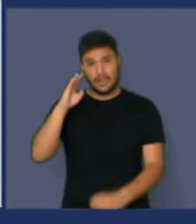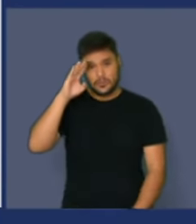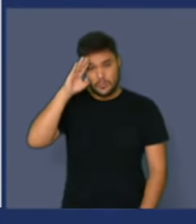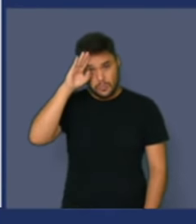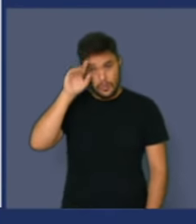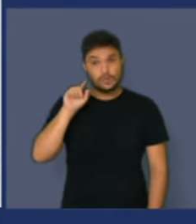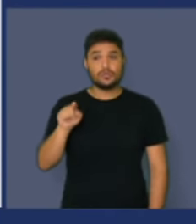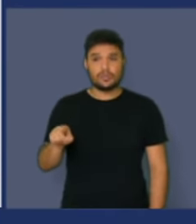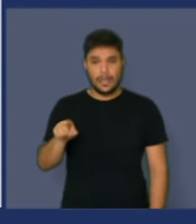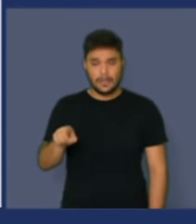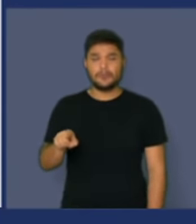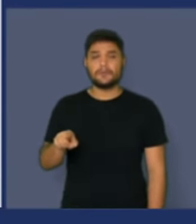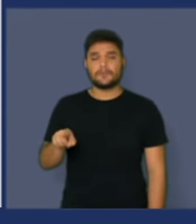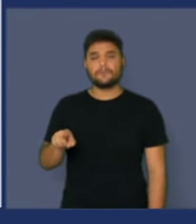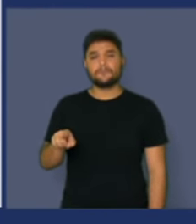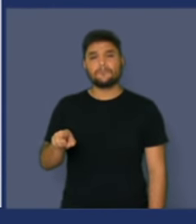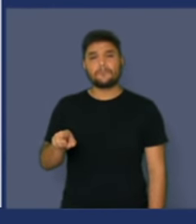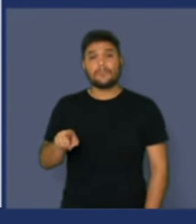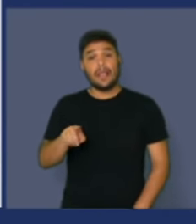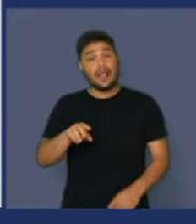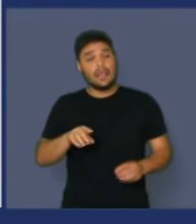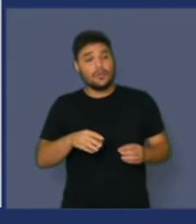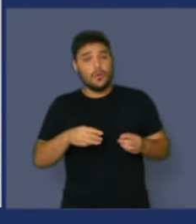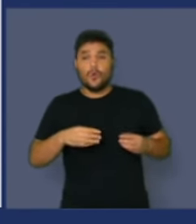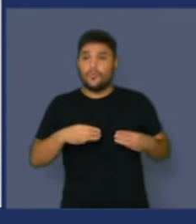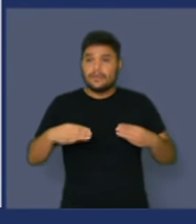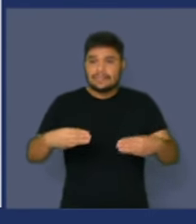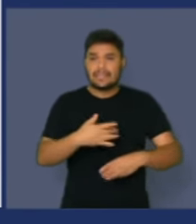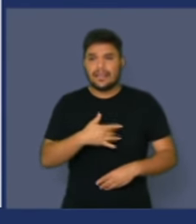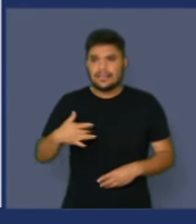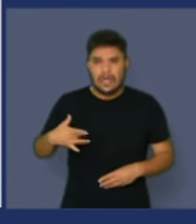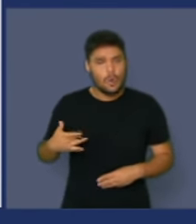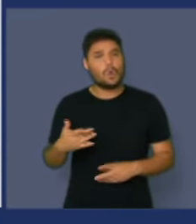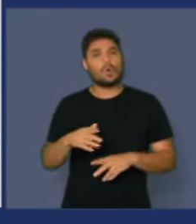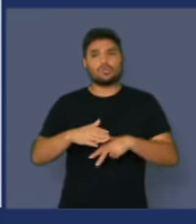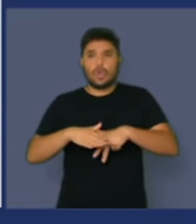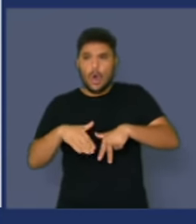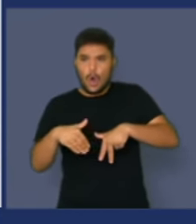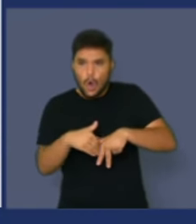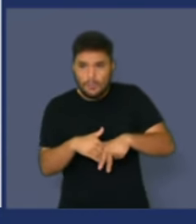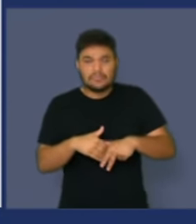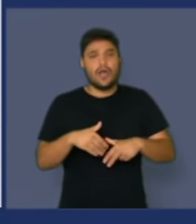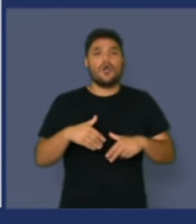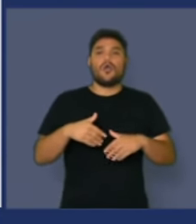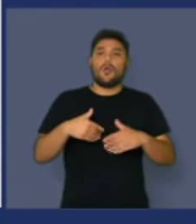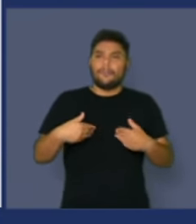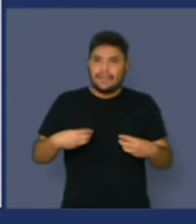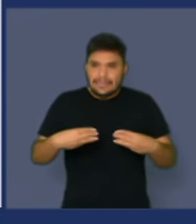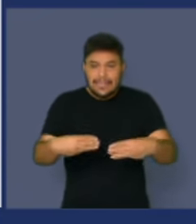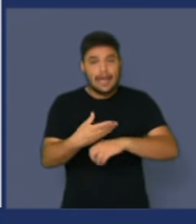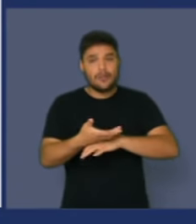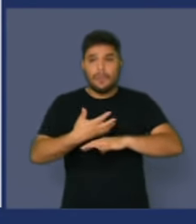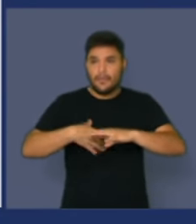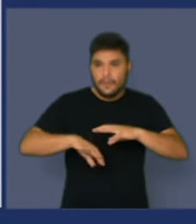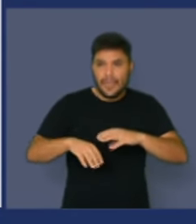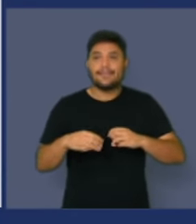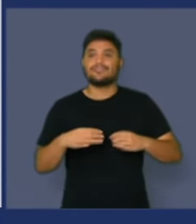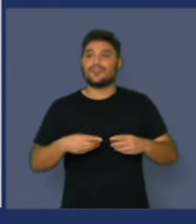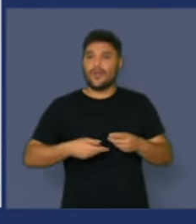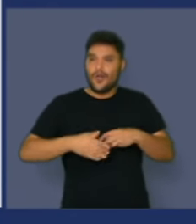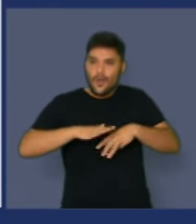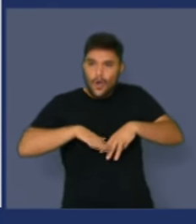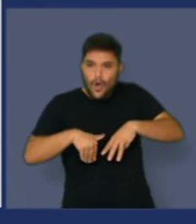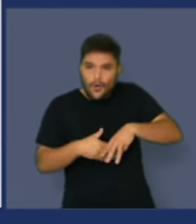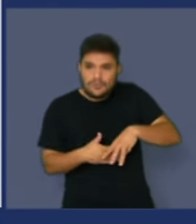família Bolsonaro, no Ministério da Saúde, corrupção. Ministério do Meio Ambiente, corrupção. E agora no